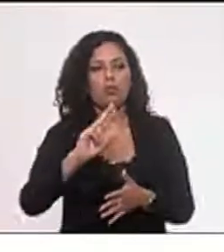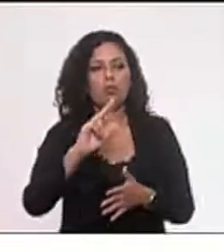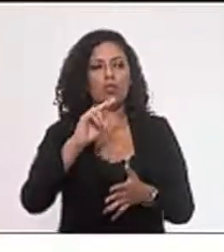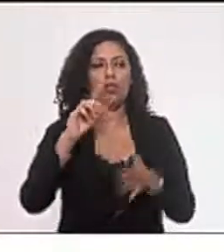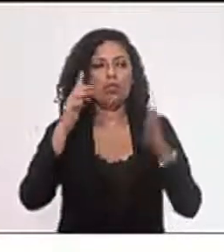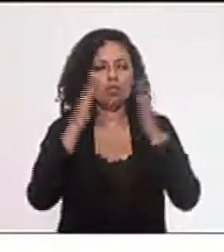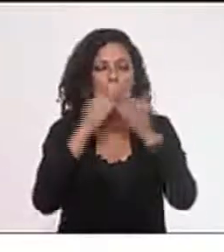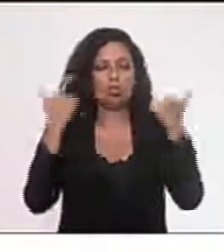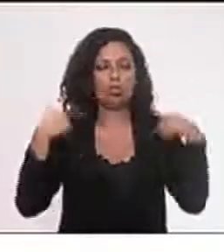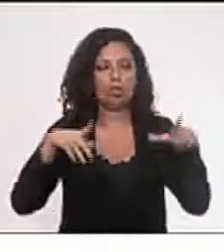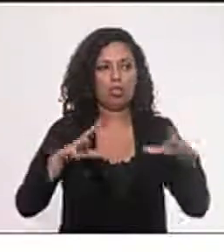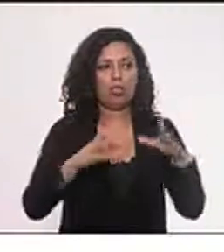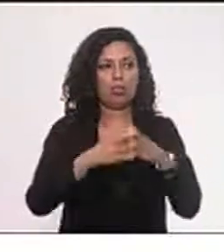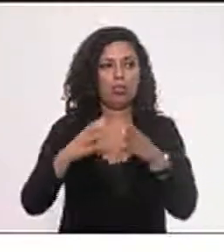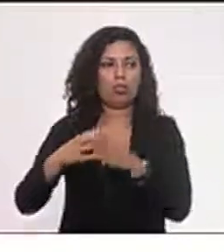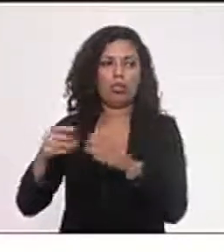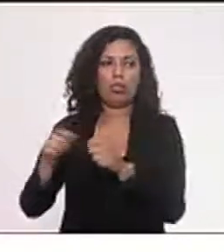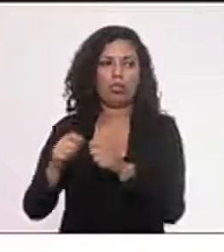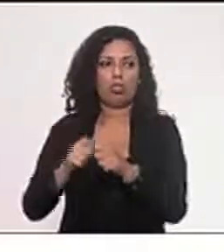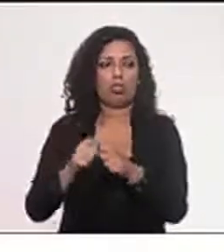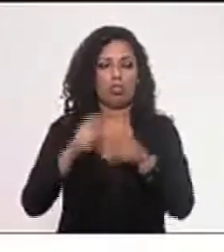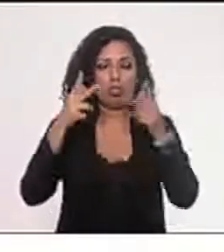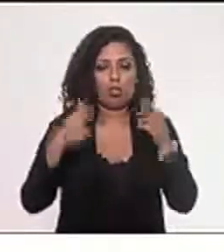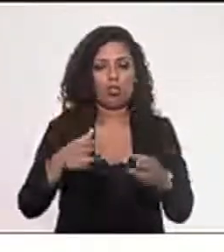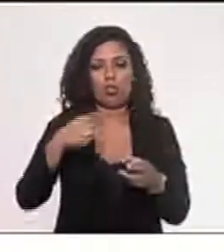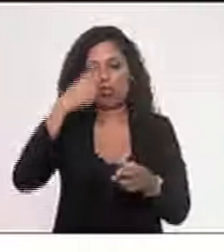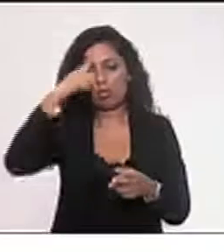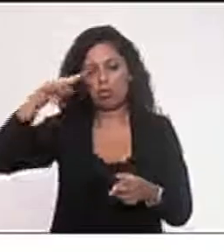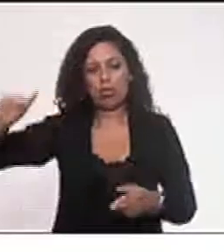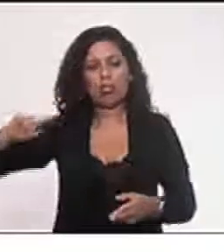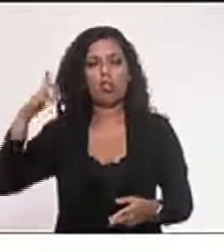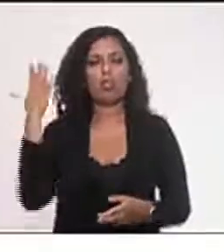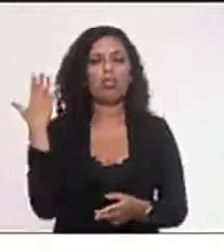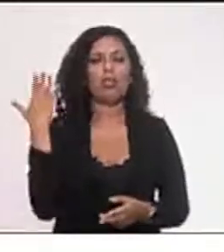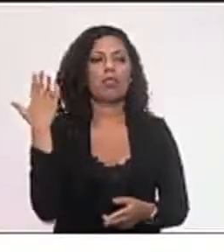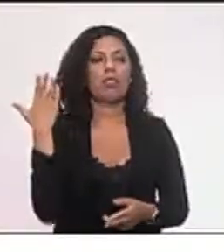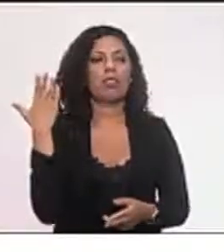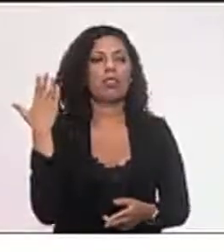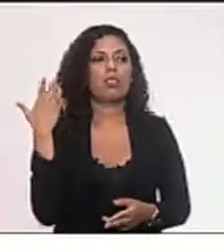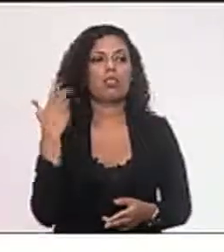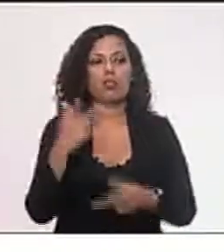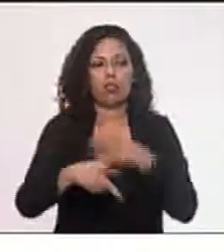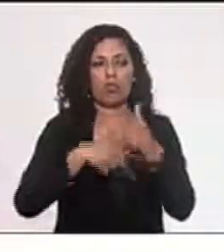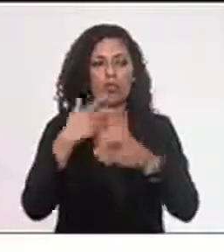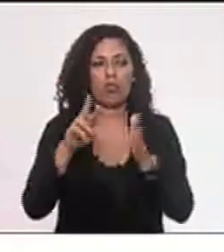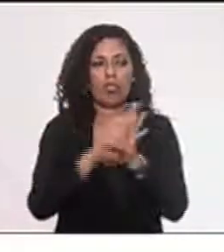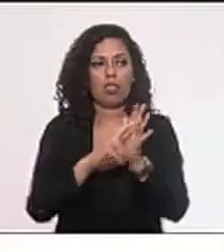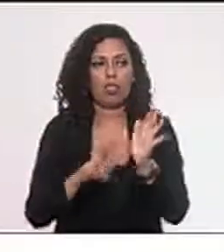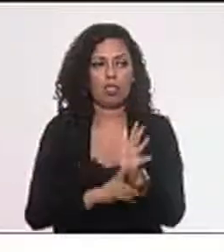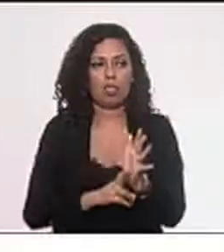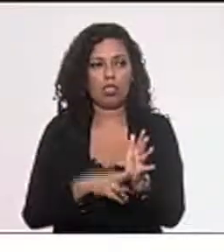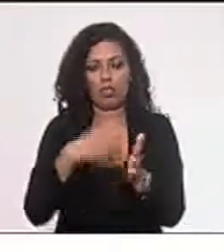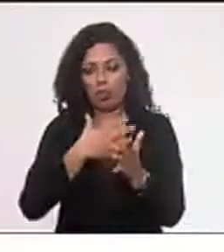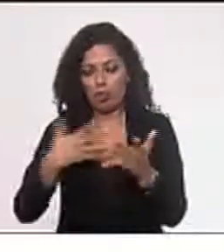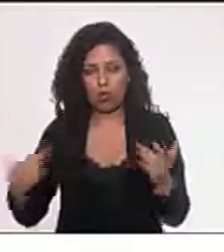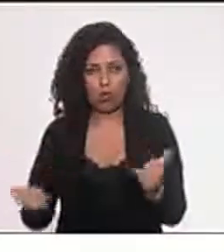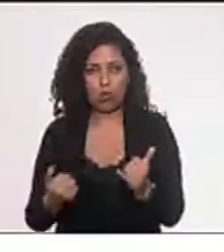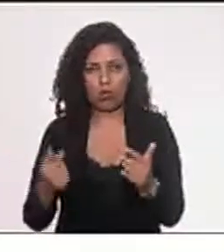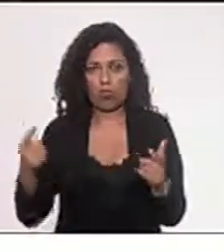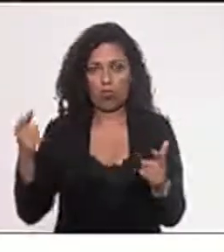comissões, e fazer o que fizeram semana passada, de relatar algo que não aconteceu,